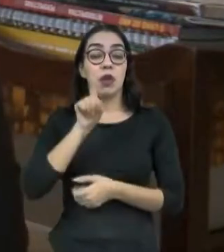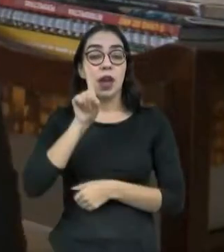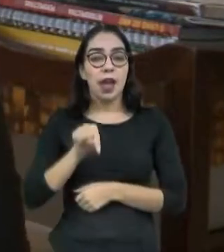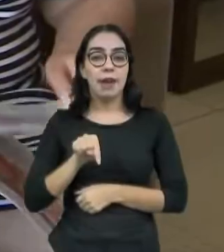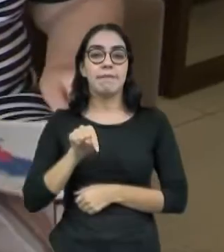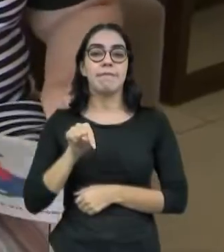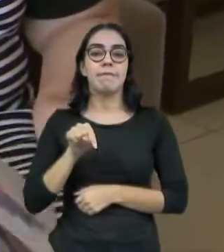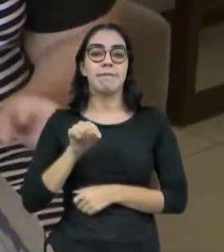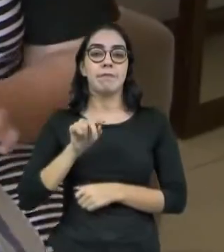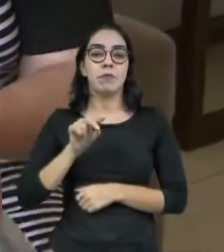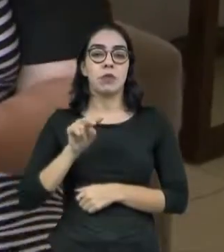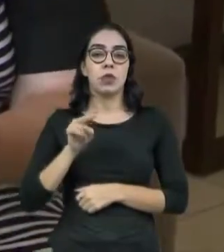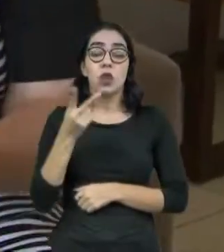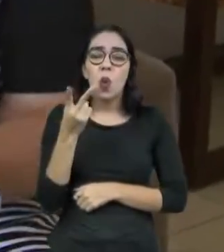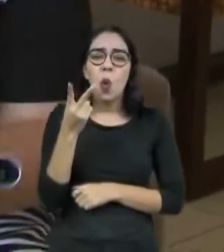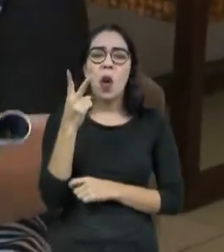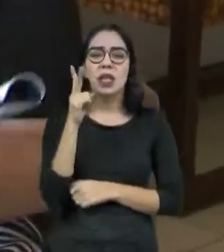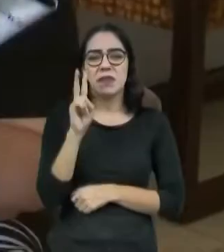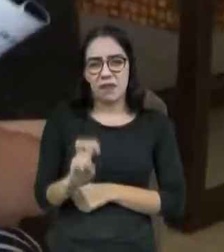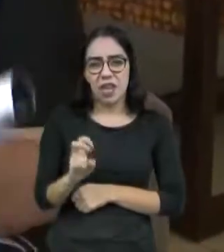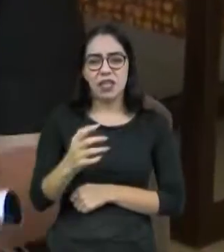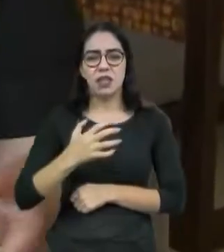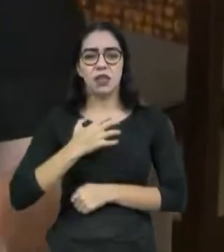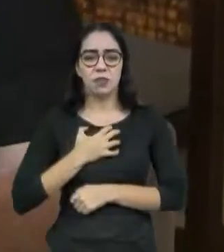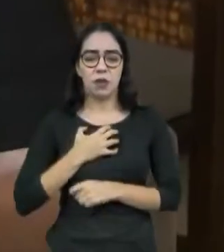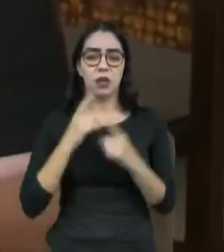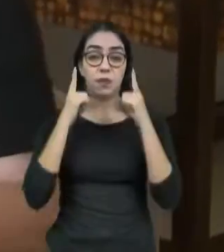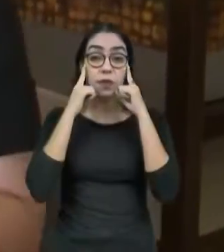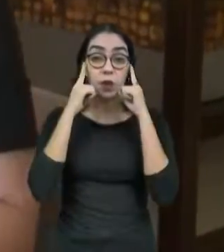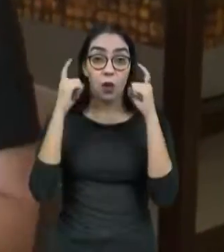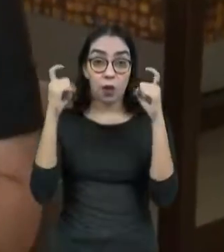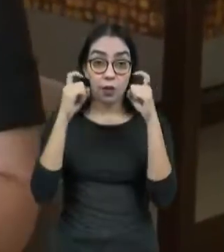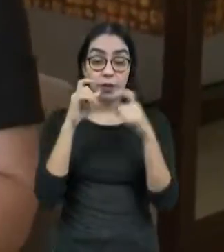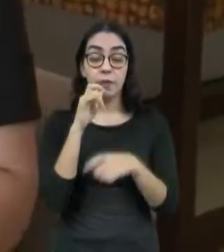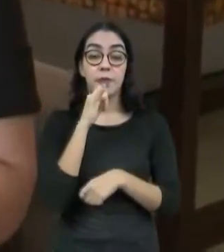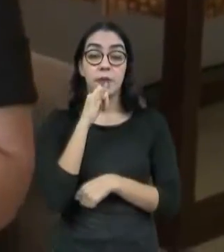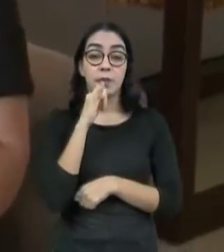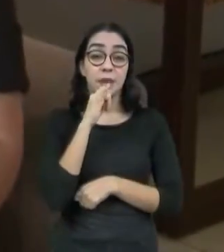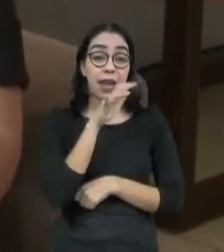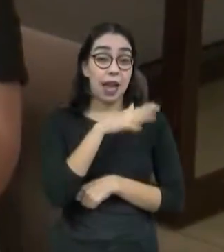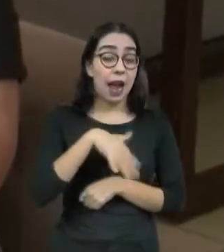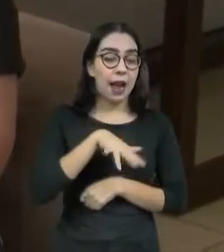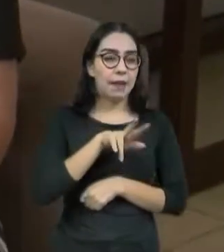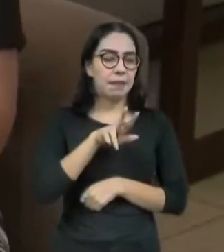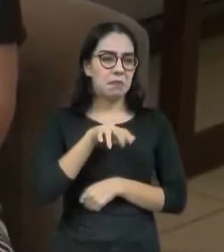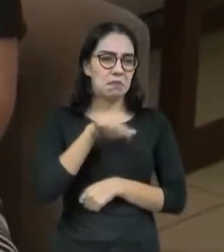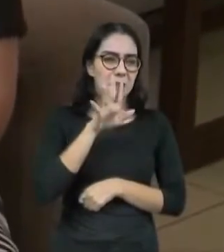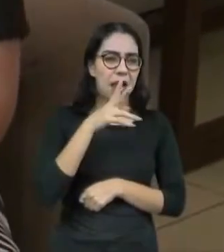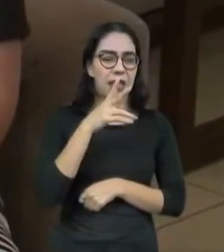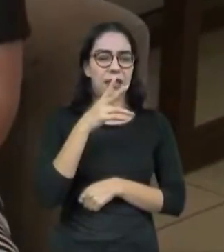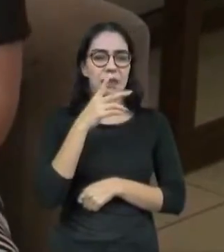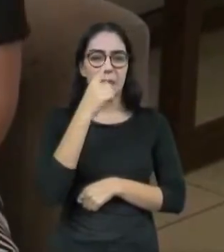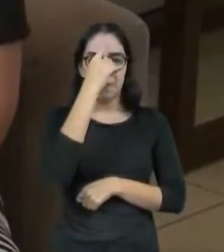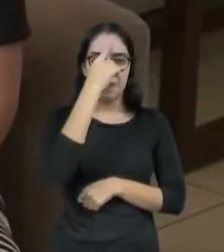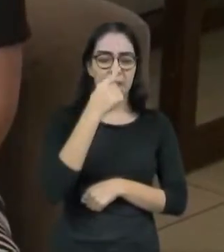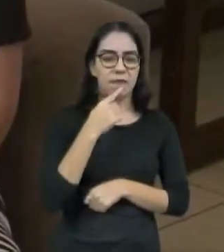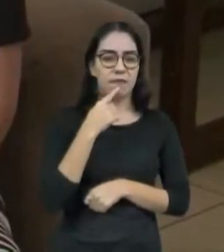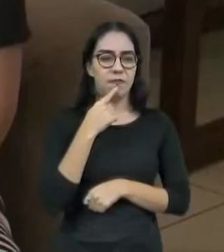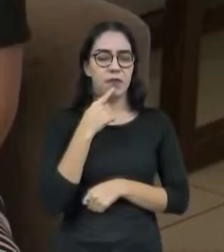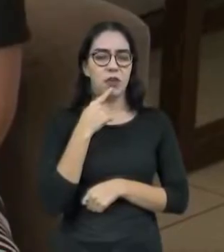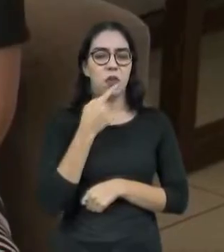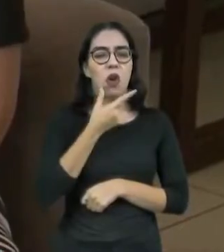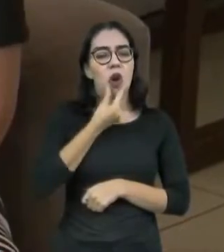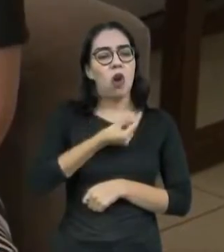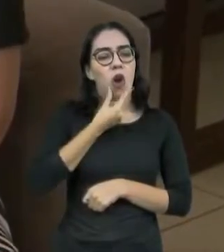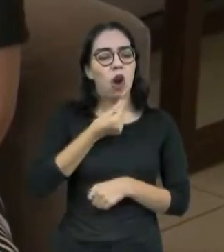violência. As jornalistas que cobrem áreas consideradas mais masculinas pelo jornalismo, como política,